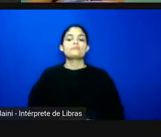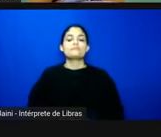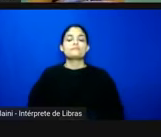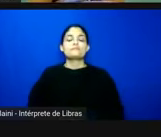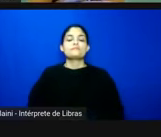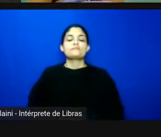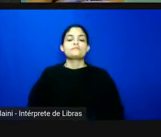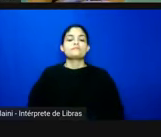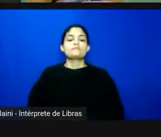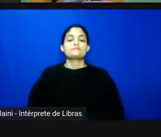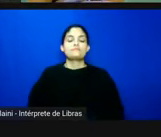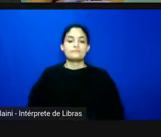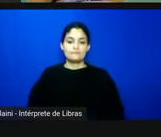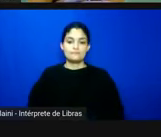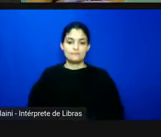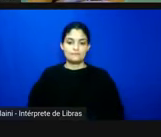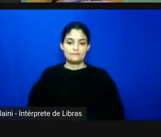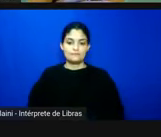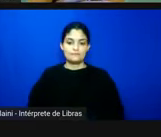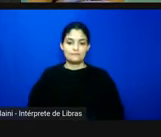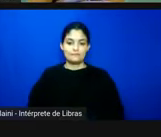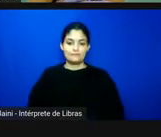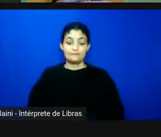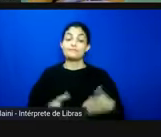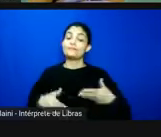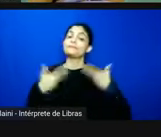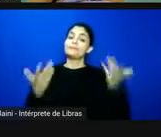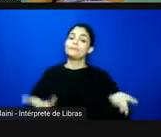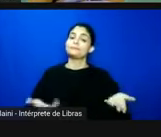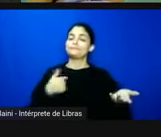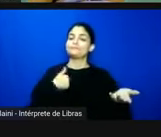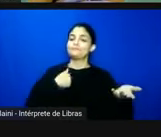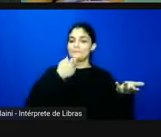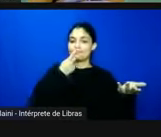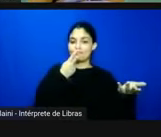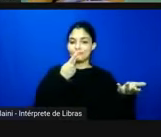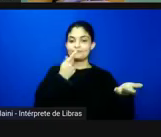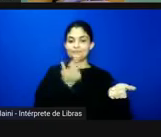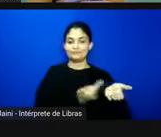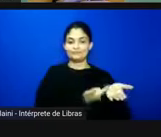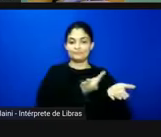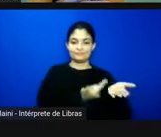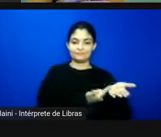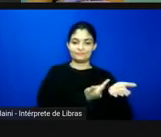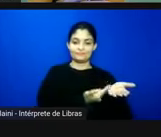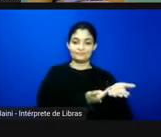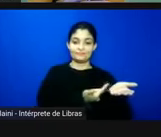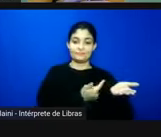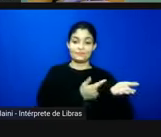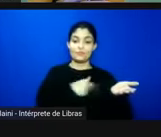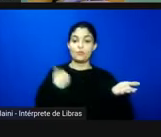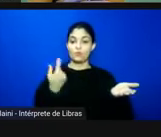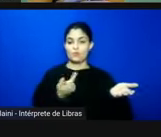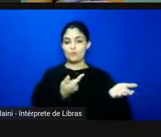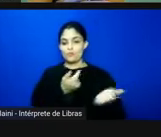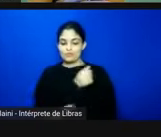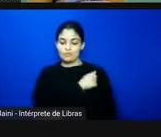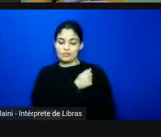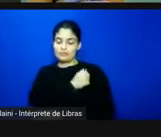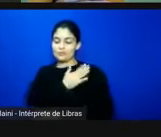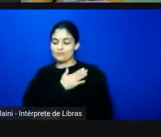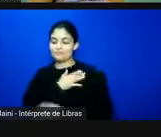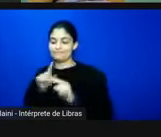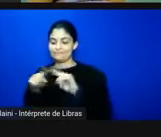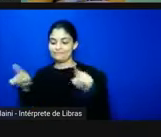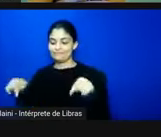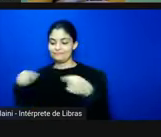bom eu tava falando sobre esse livro com a minha com alunos